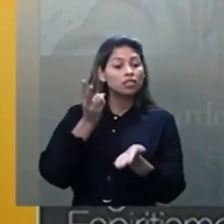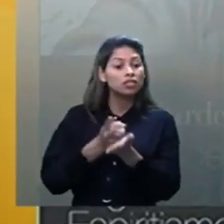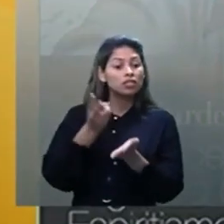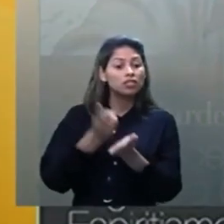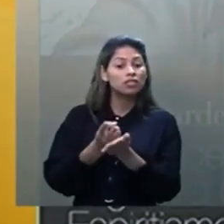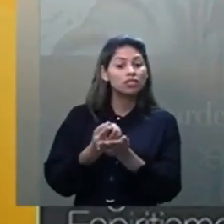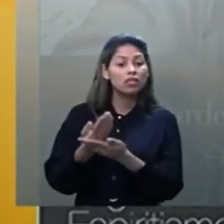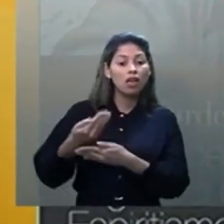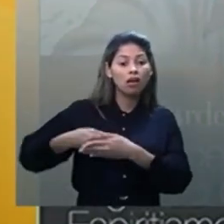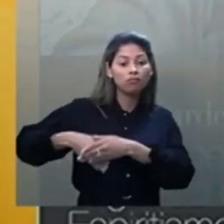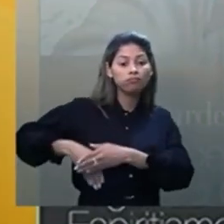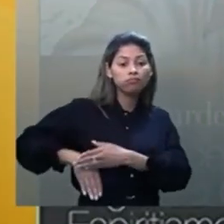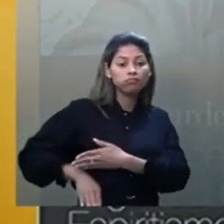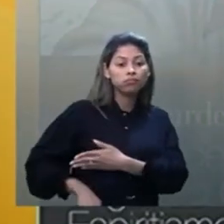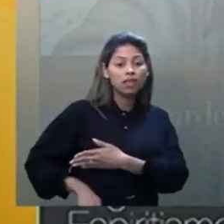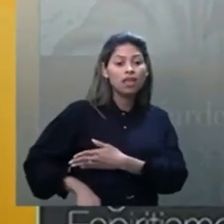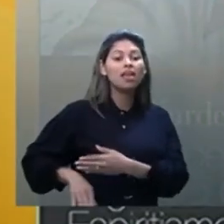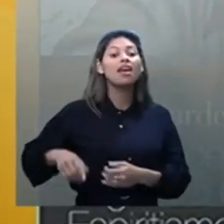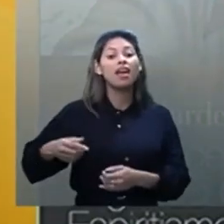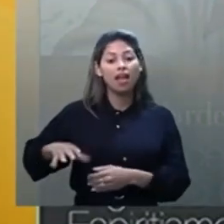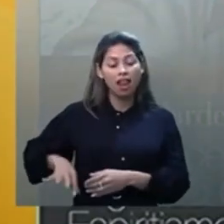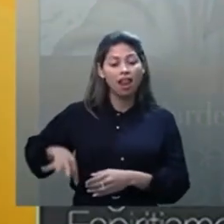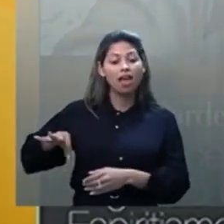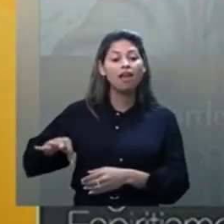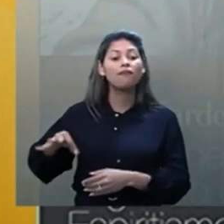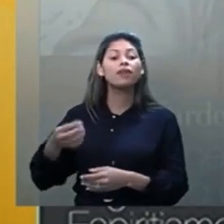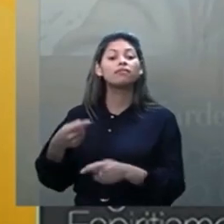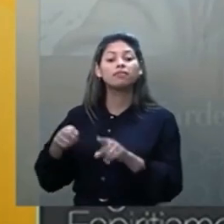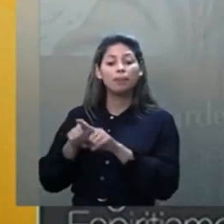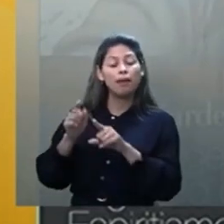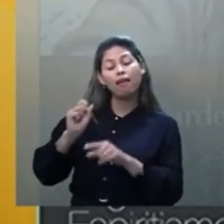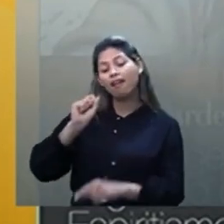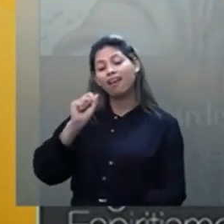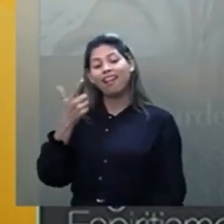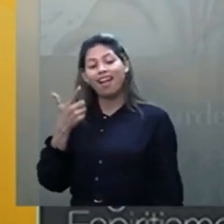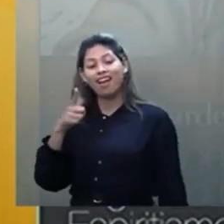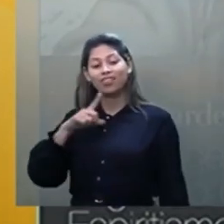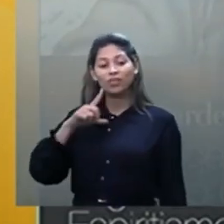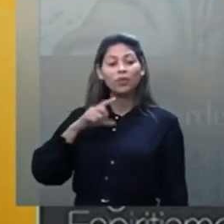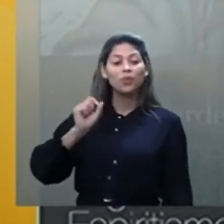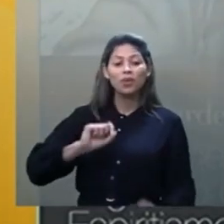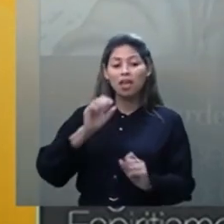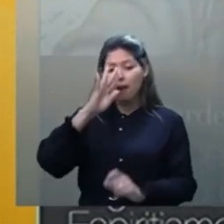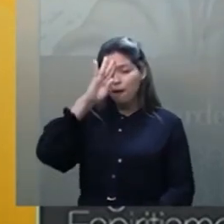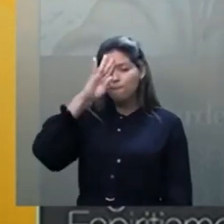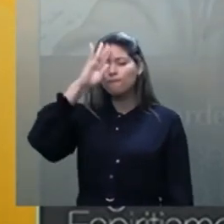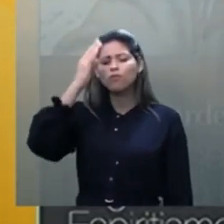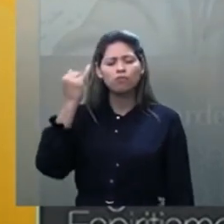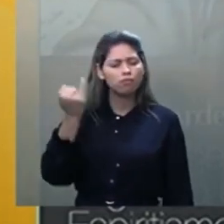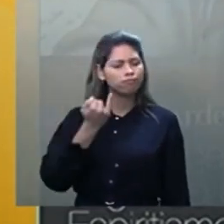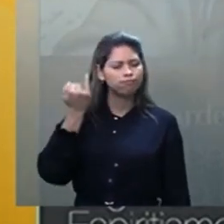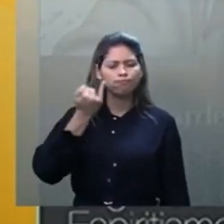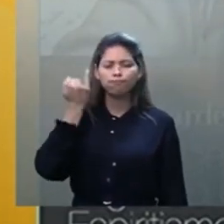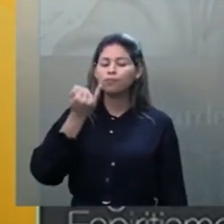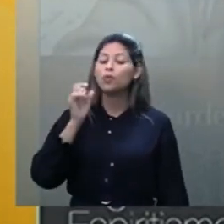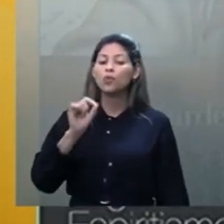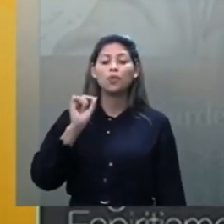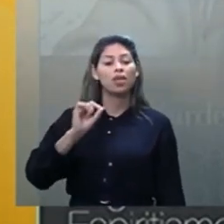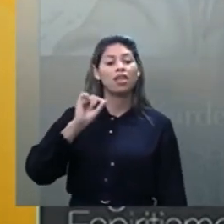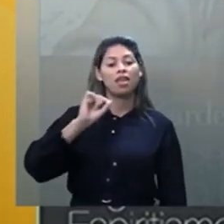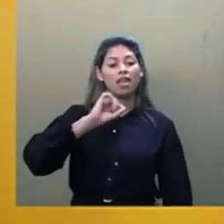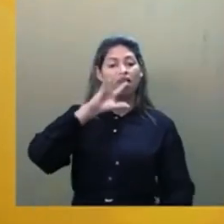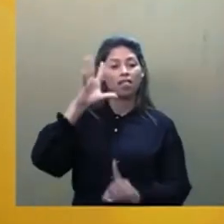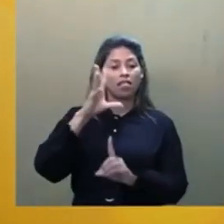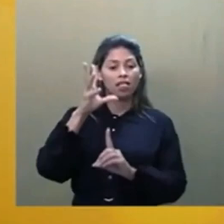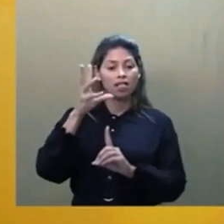Evangelho segundo o Espiritismo. E claro, a obra inicial e fundamental da doutrina espírita, o Livro dos Espíritos, né? Mas